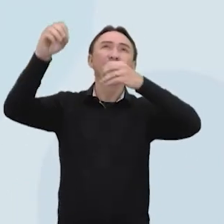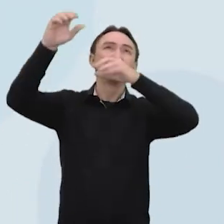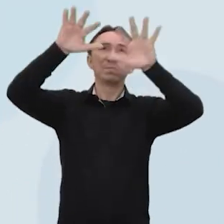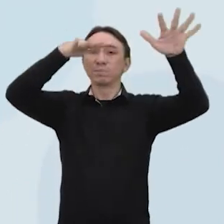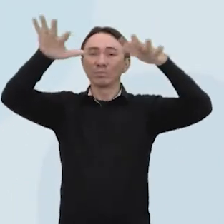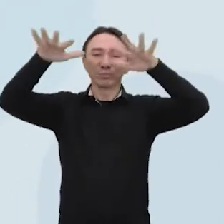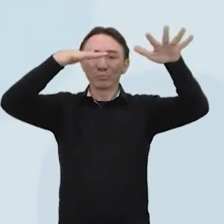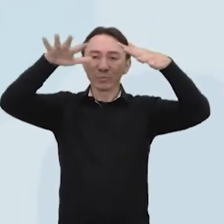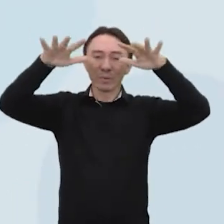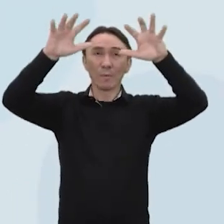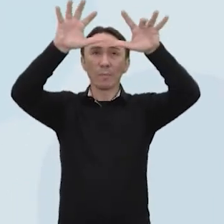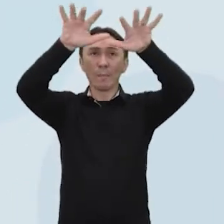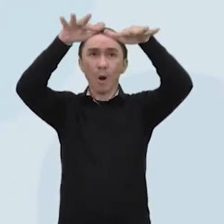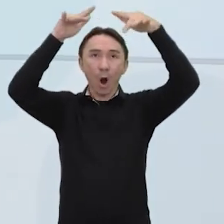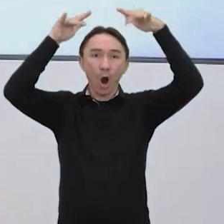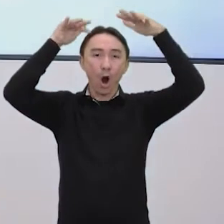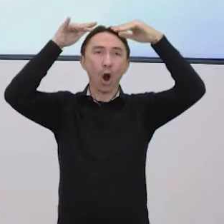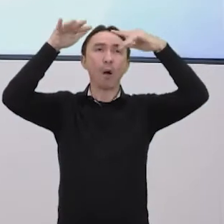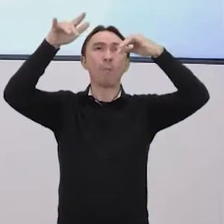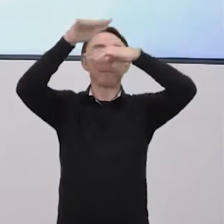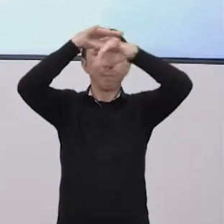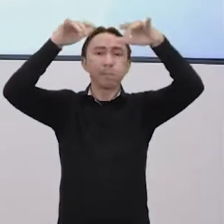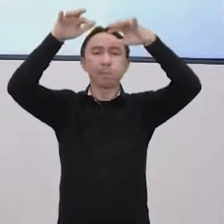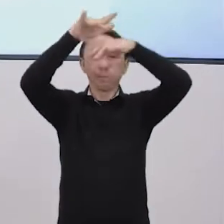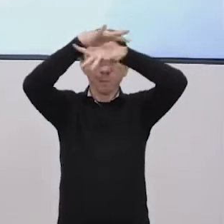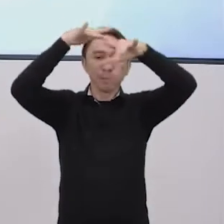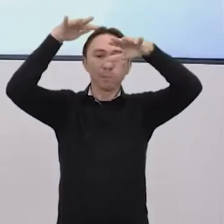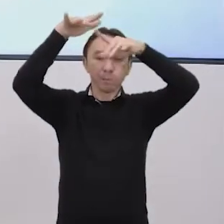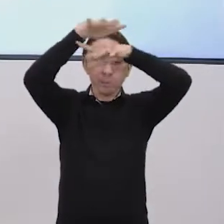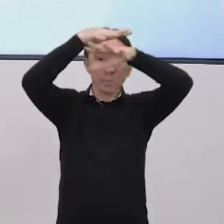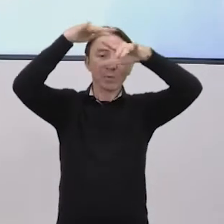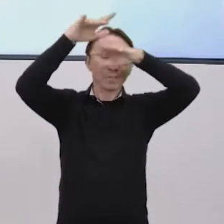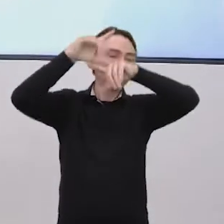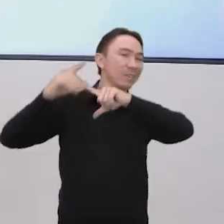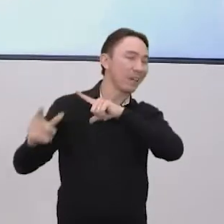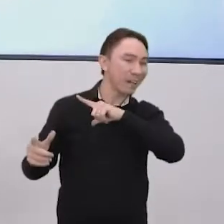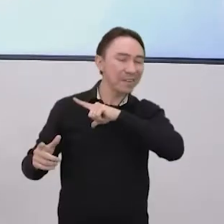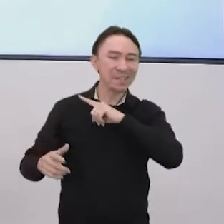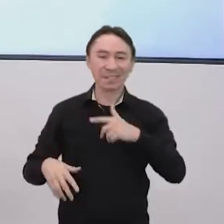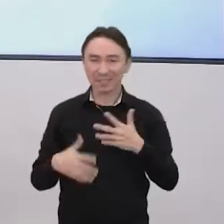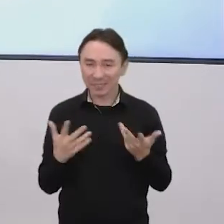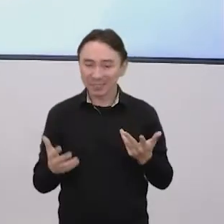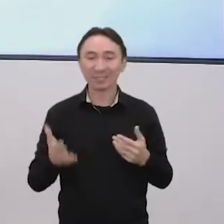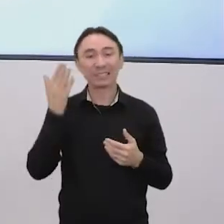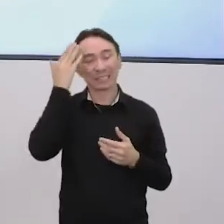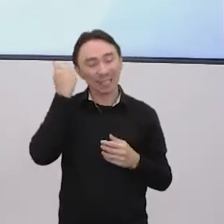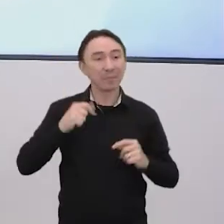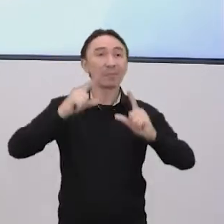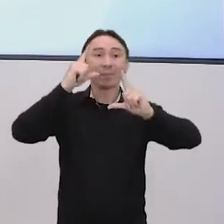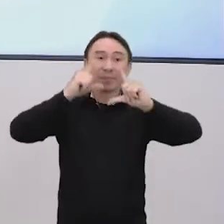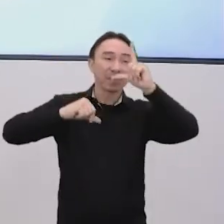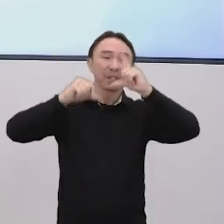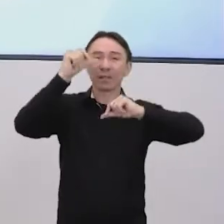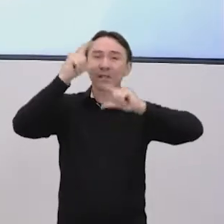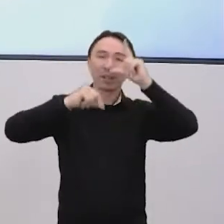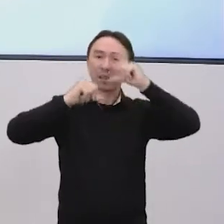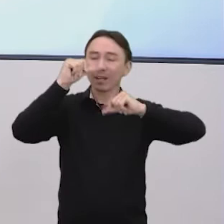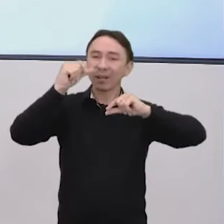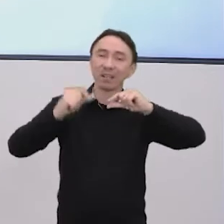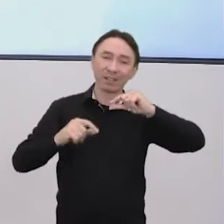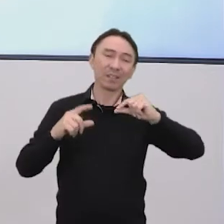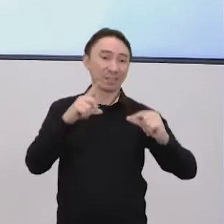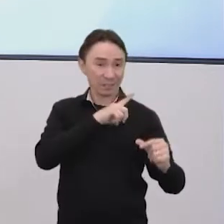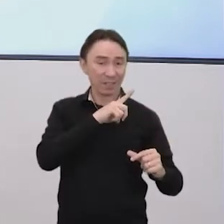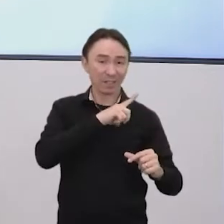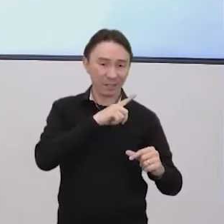movimentam, que os planetas se movimentam, né? Que a estrela é uma fonte de energia. Nosso caso aqui, a